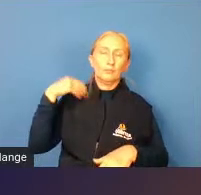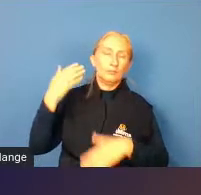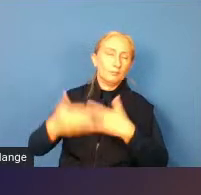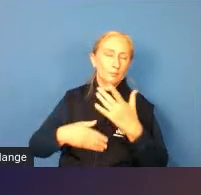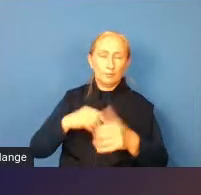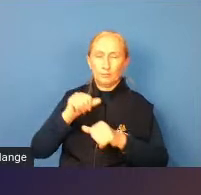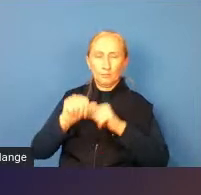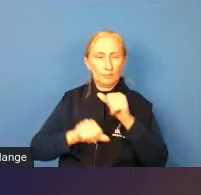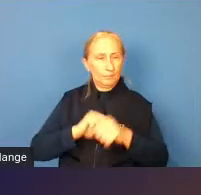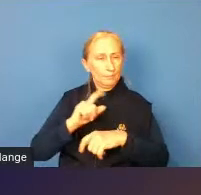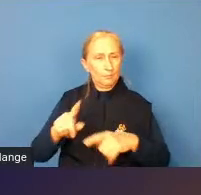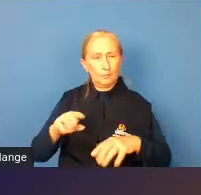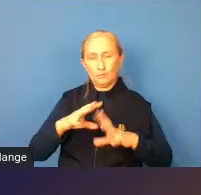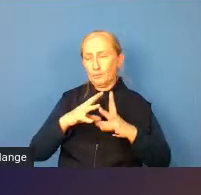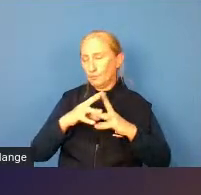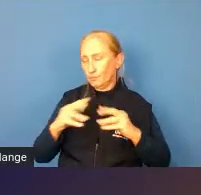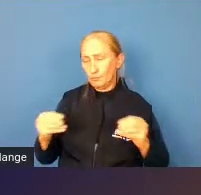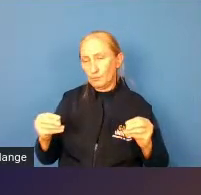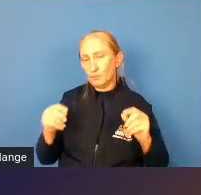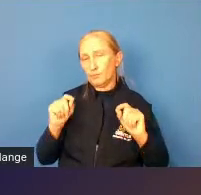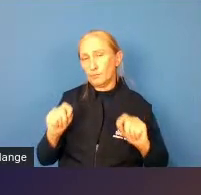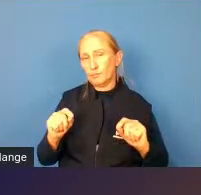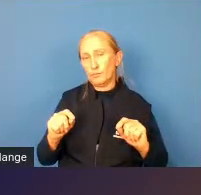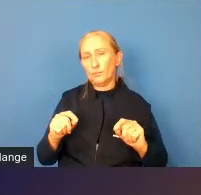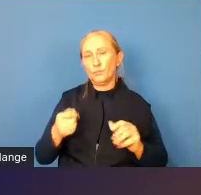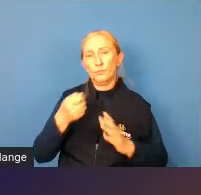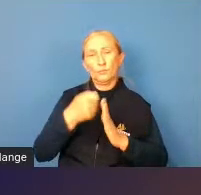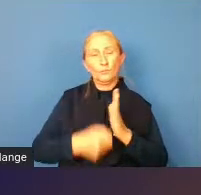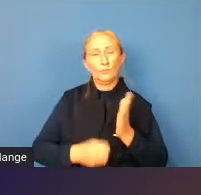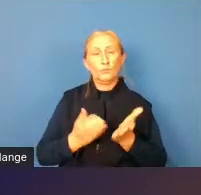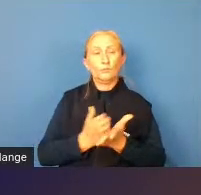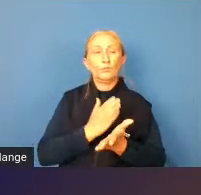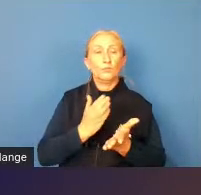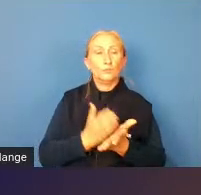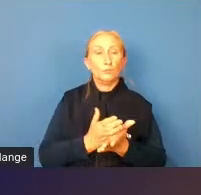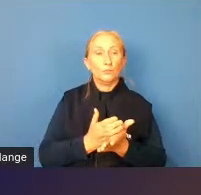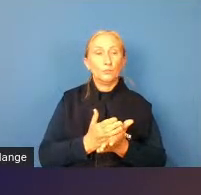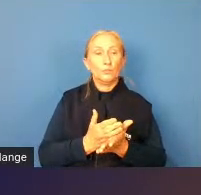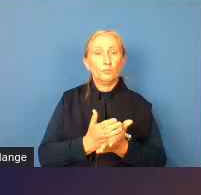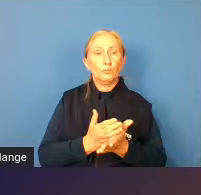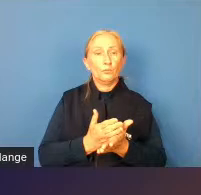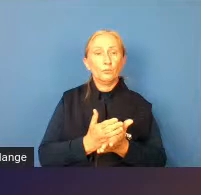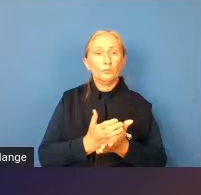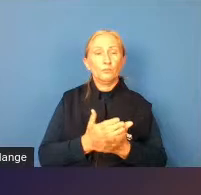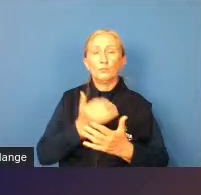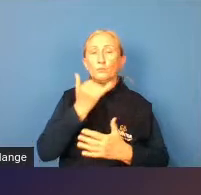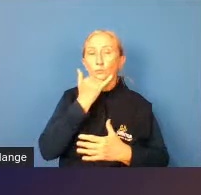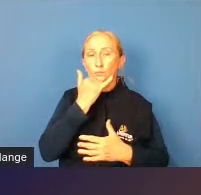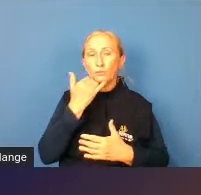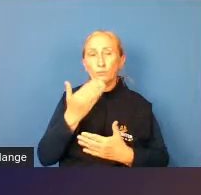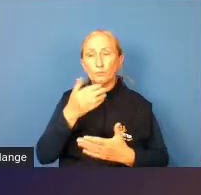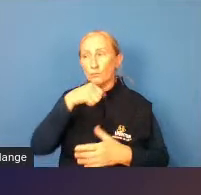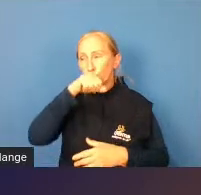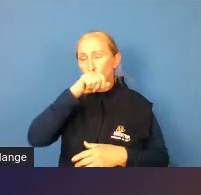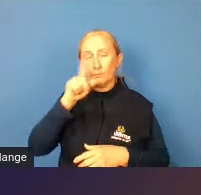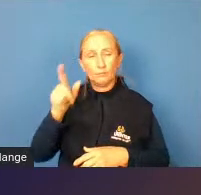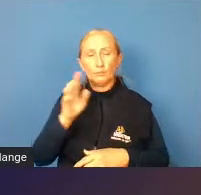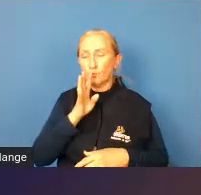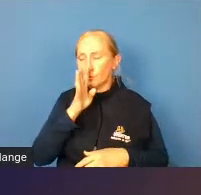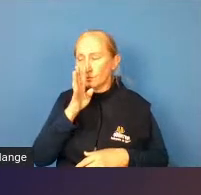foi já foi erradicado né e ele até escreveu um livro se pedindo de suas próprias mães por terem